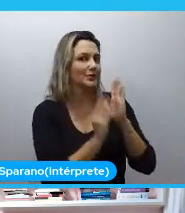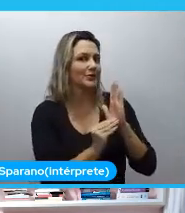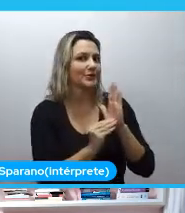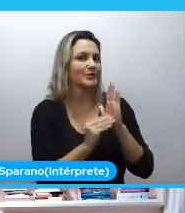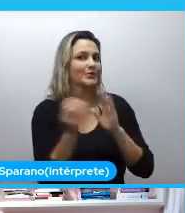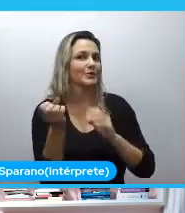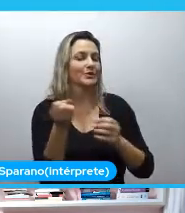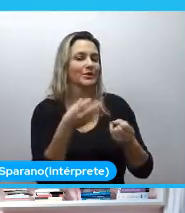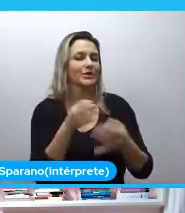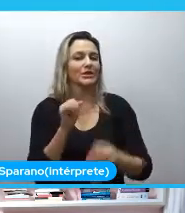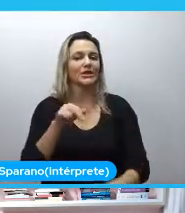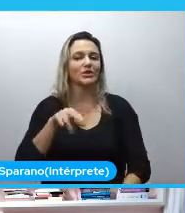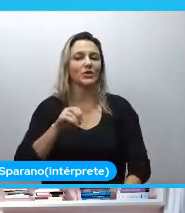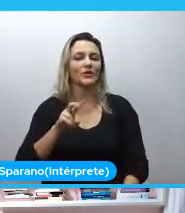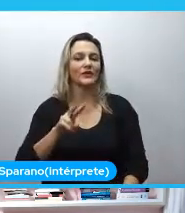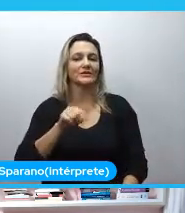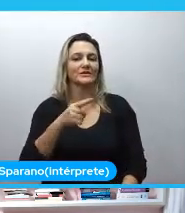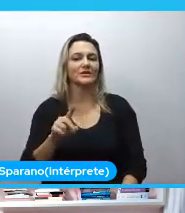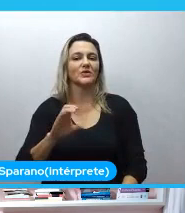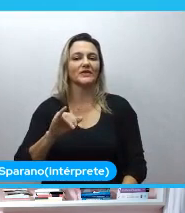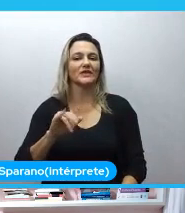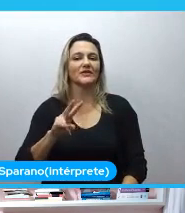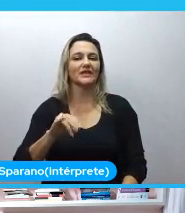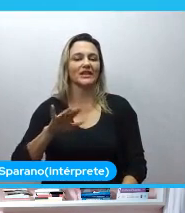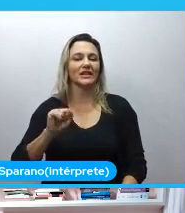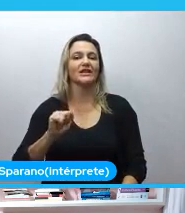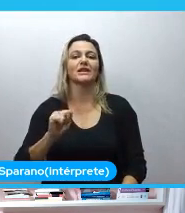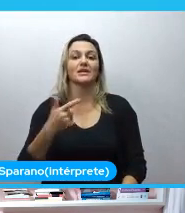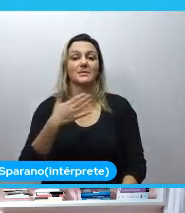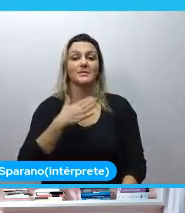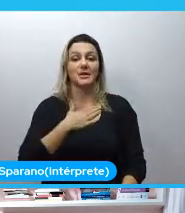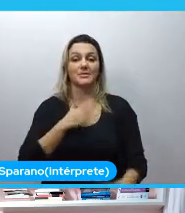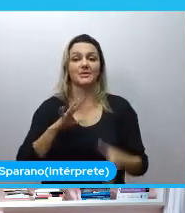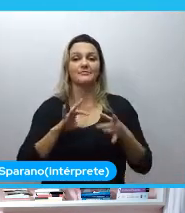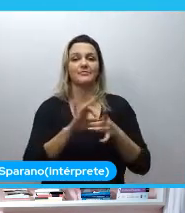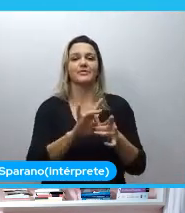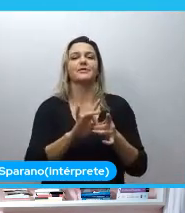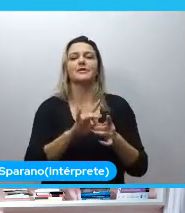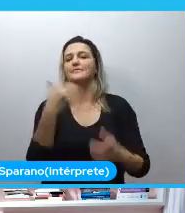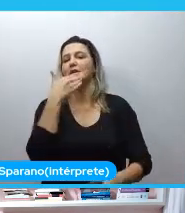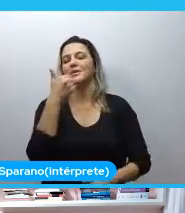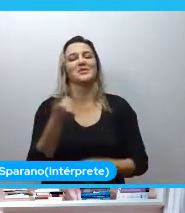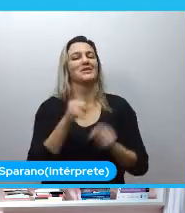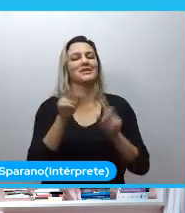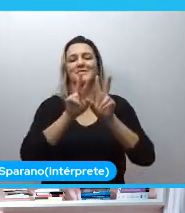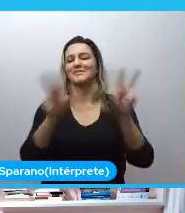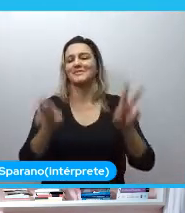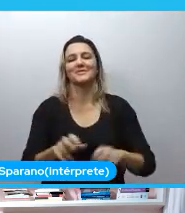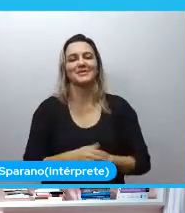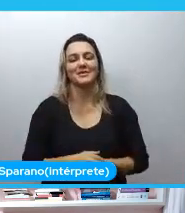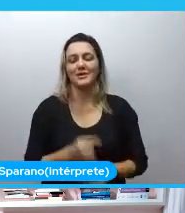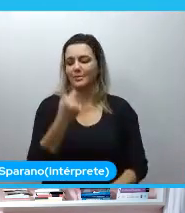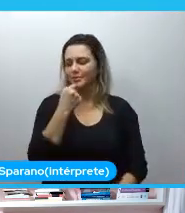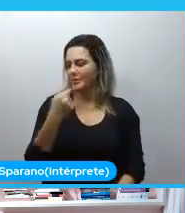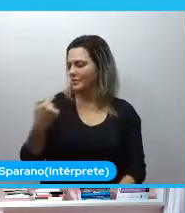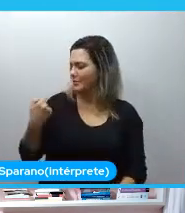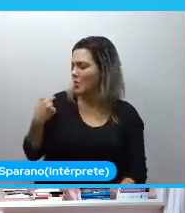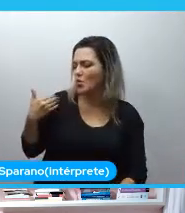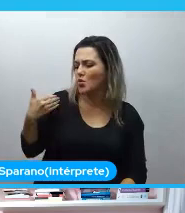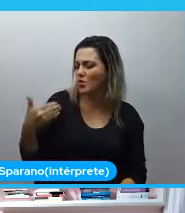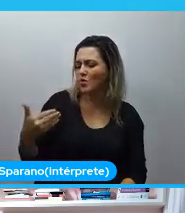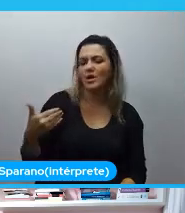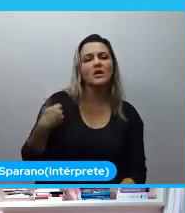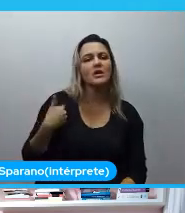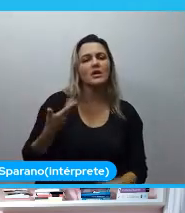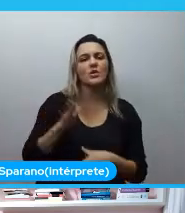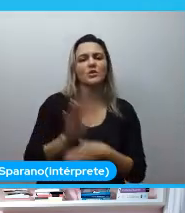cívica. E quando você junta dados e inovação cívica, para mim, é o melhor assunto. Recentemente, eu colaborei